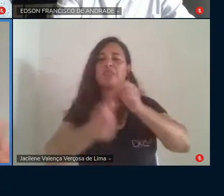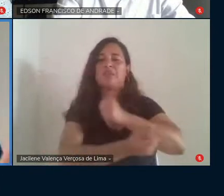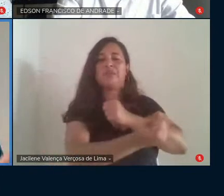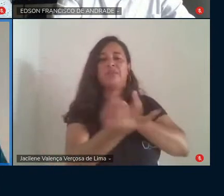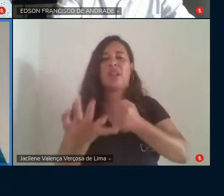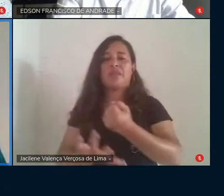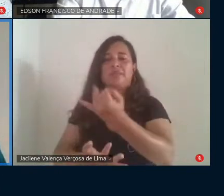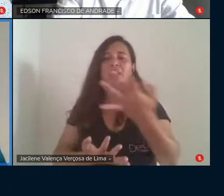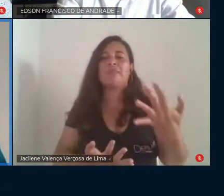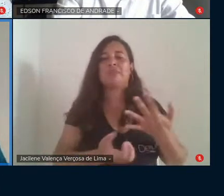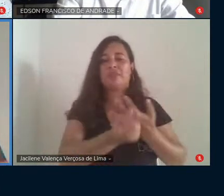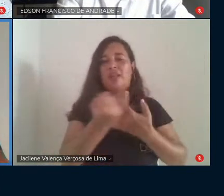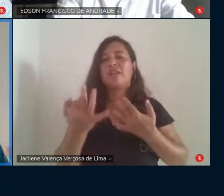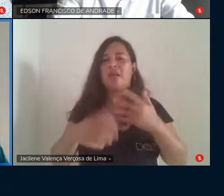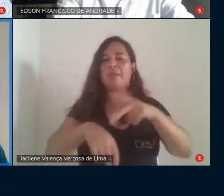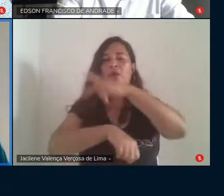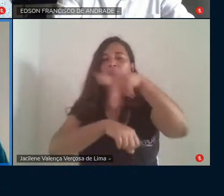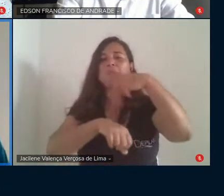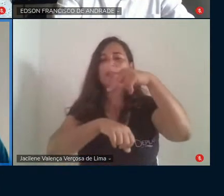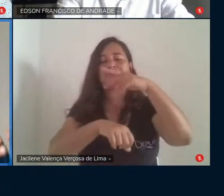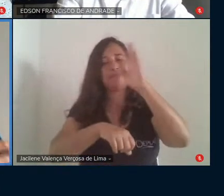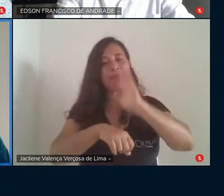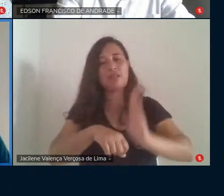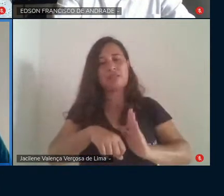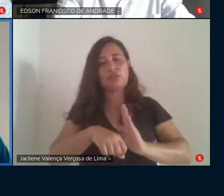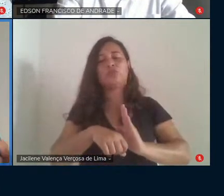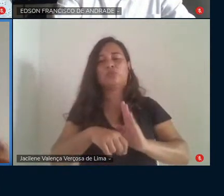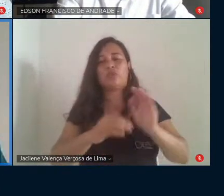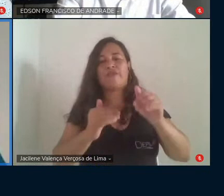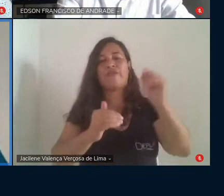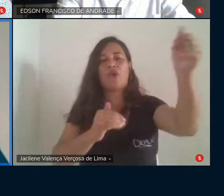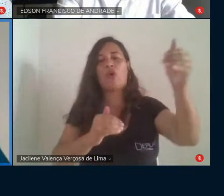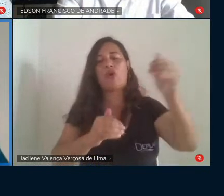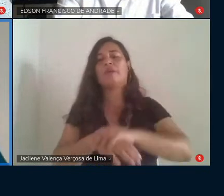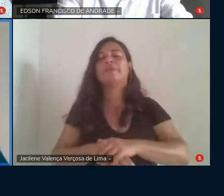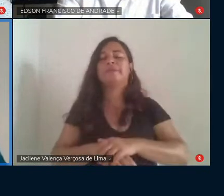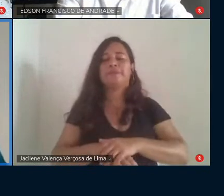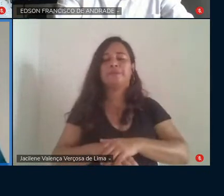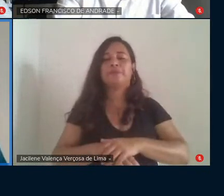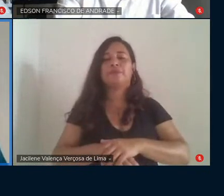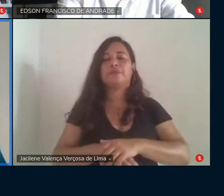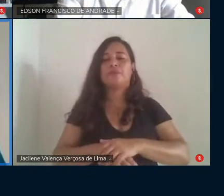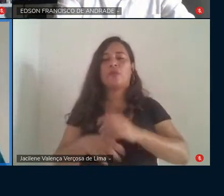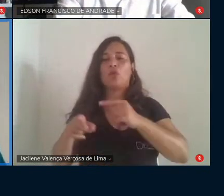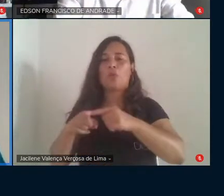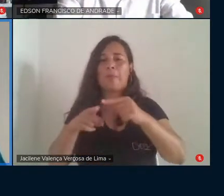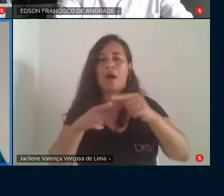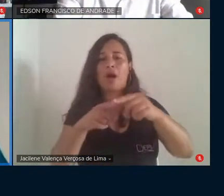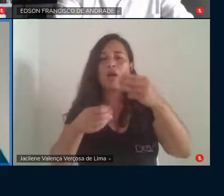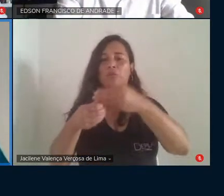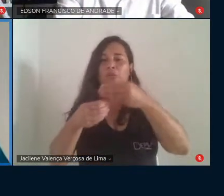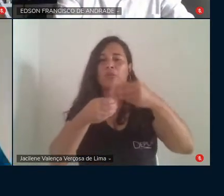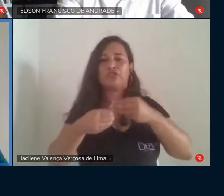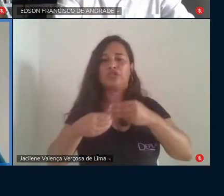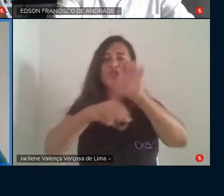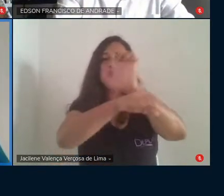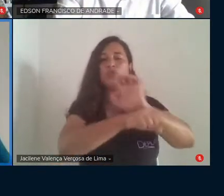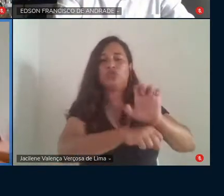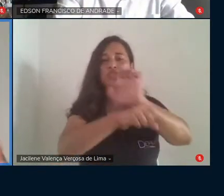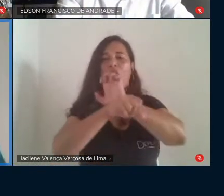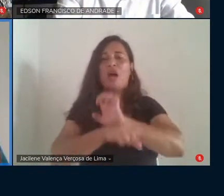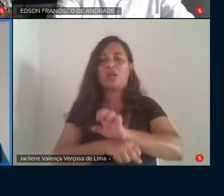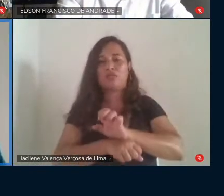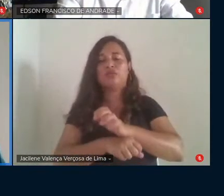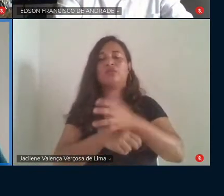comitês pelo Brasil afora. Comitê popular na rua, no bairro, no município, no estado. e